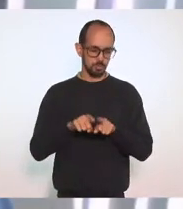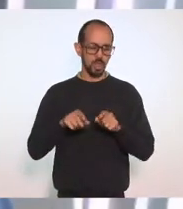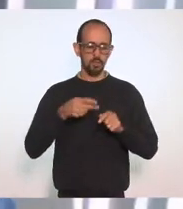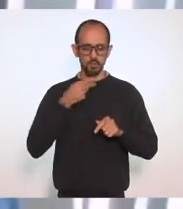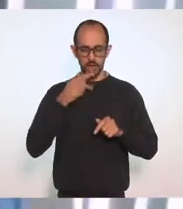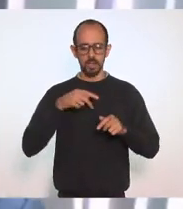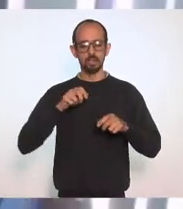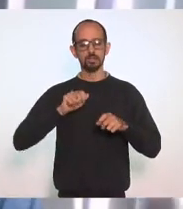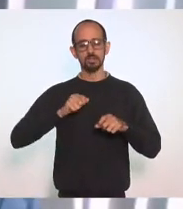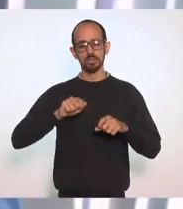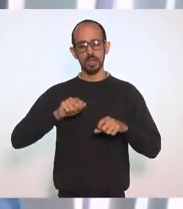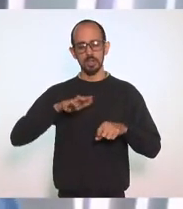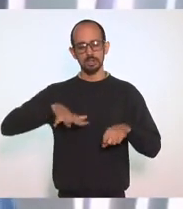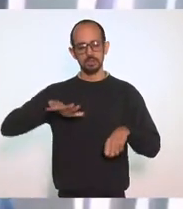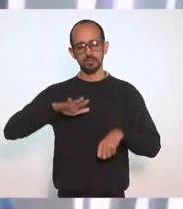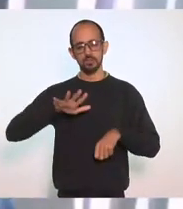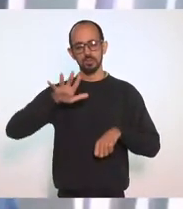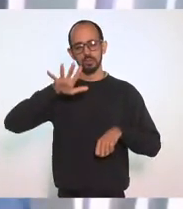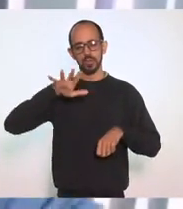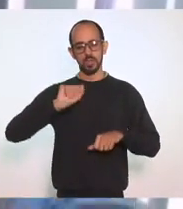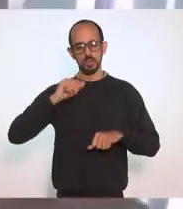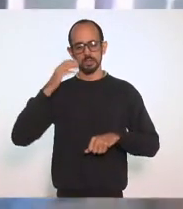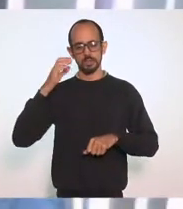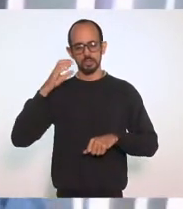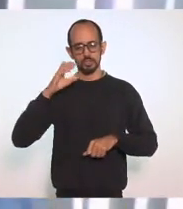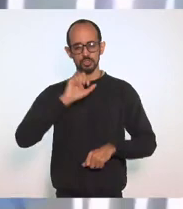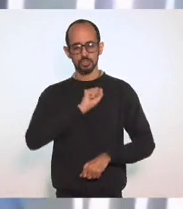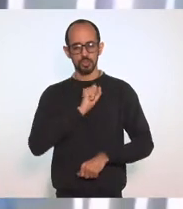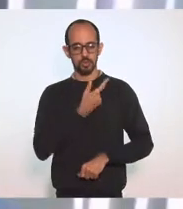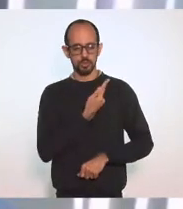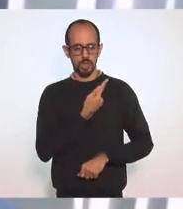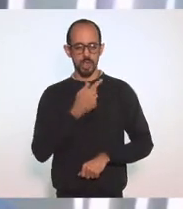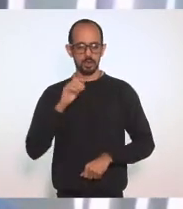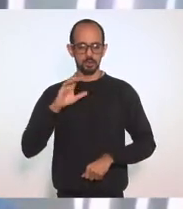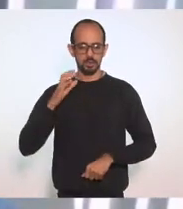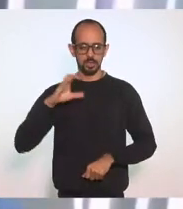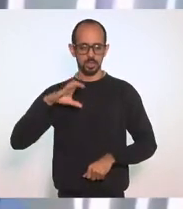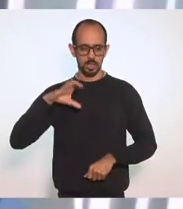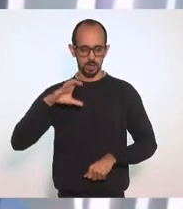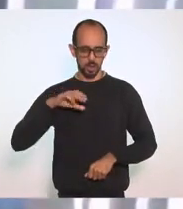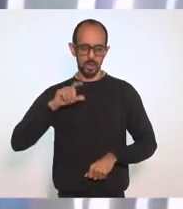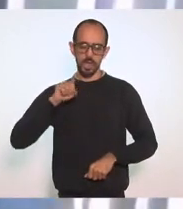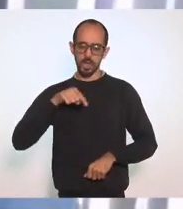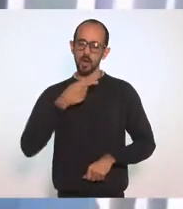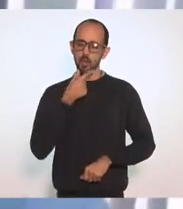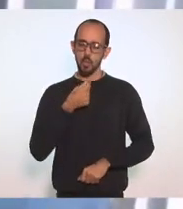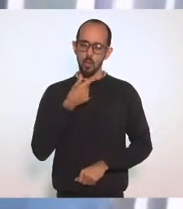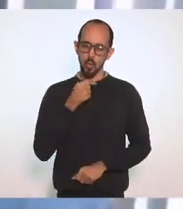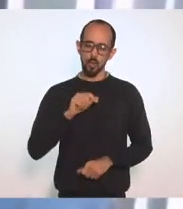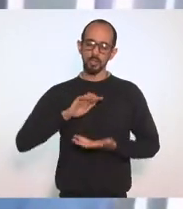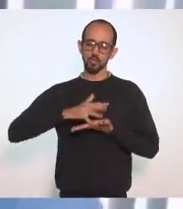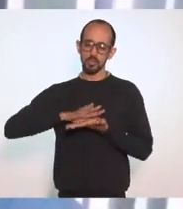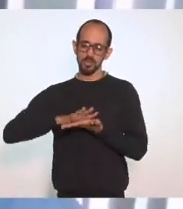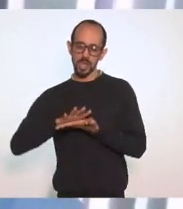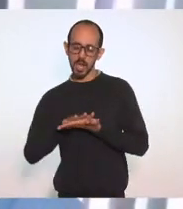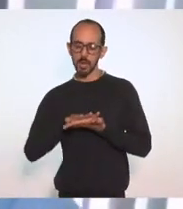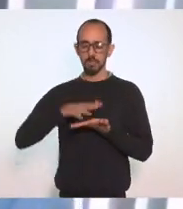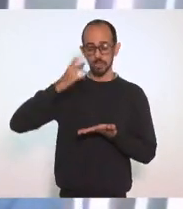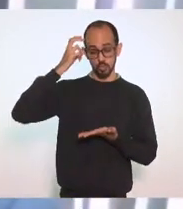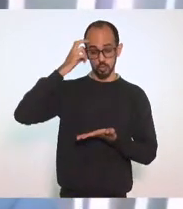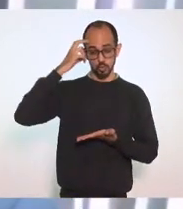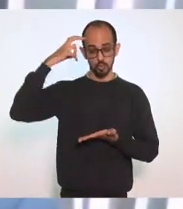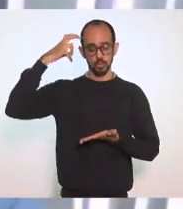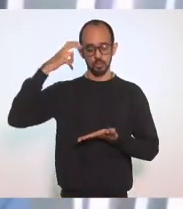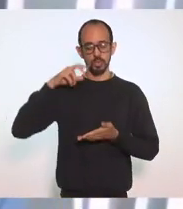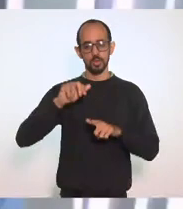populares em Niterói e em São Gonçalo. Era homem de cultura, era homem do samba, por isso eu queria fazer também aqui acrescentar o